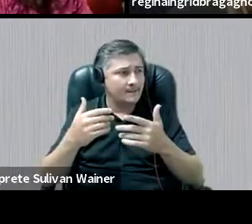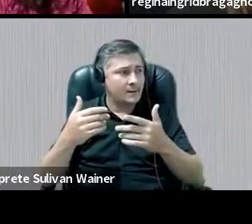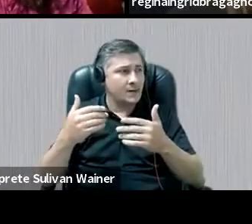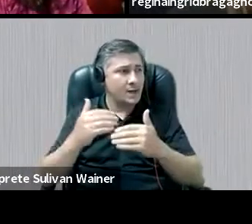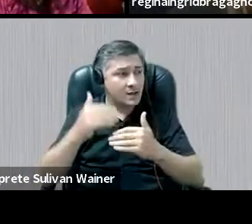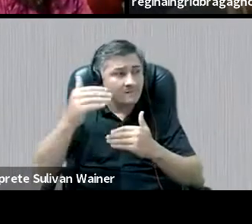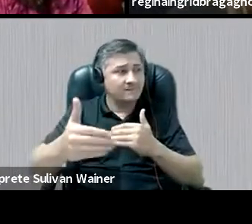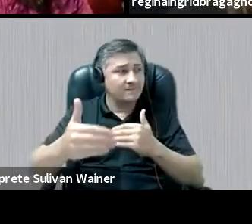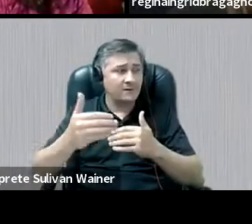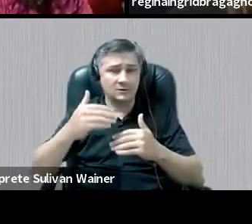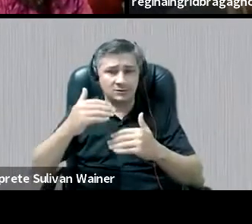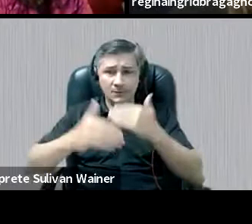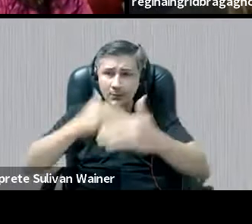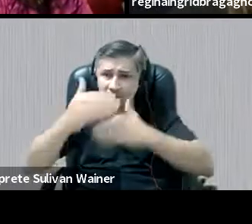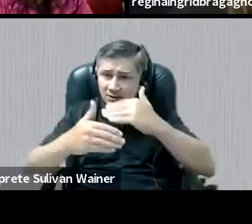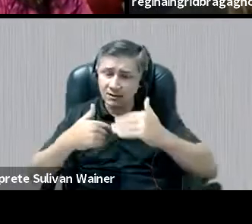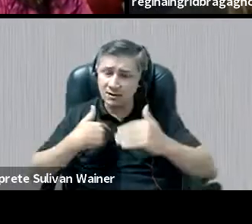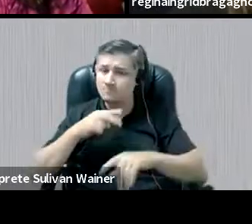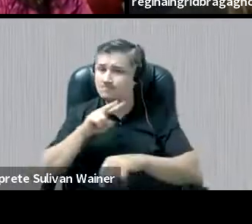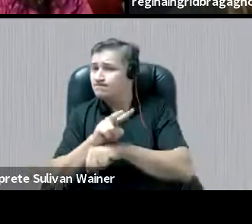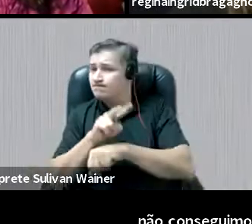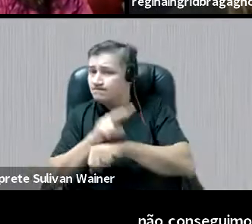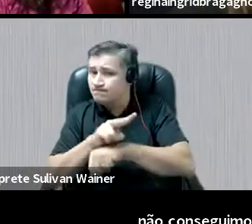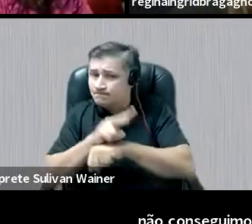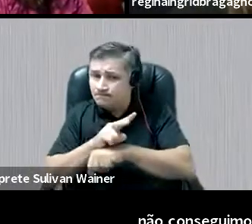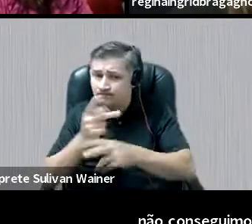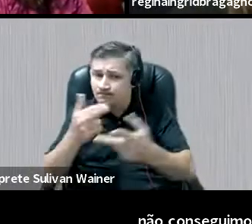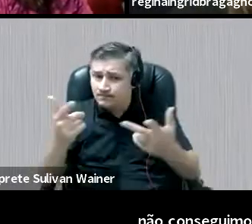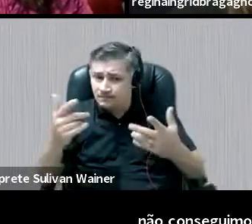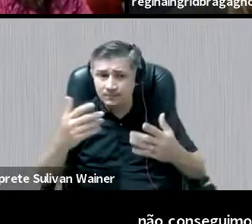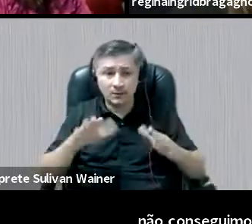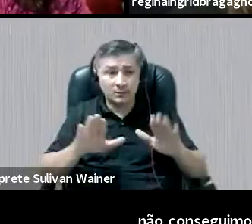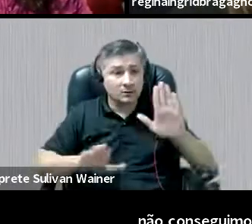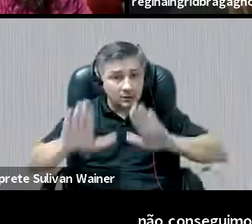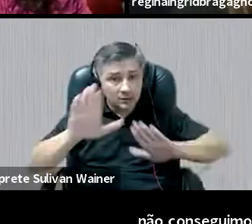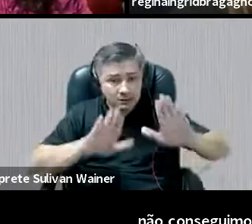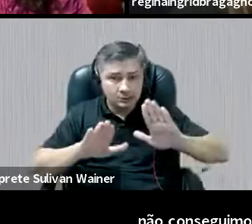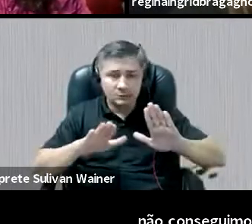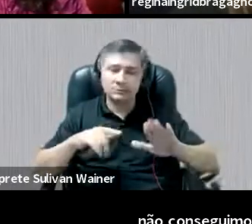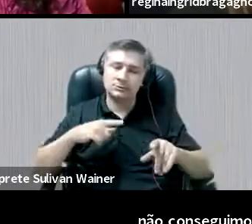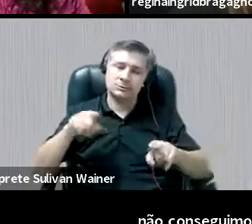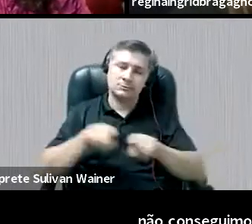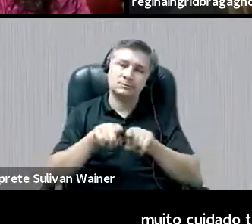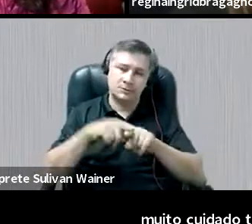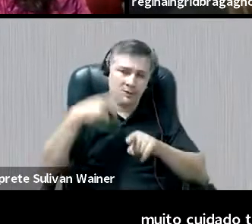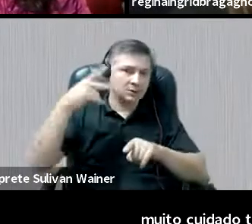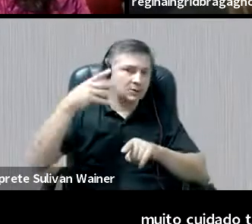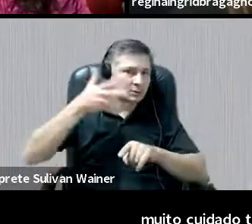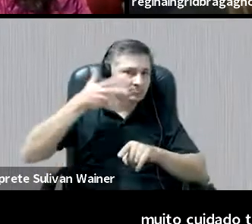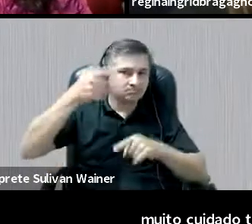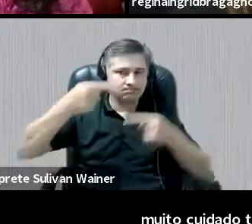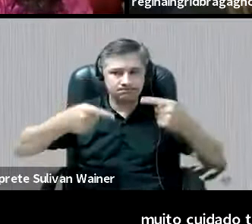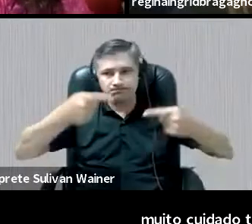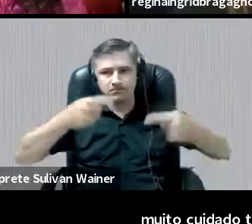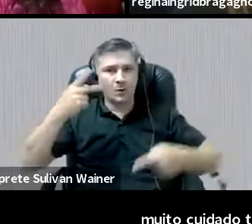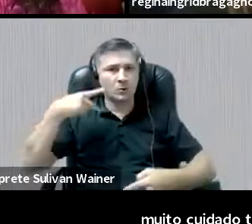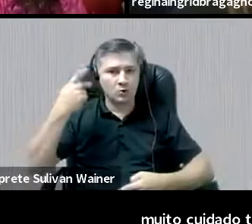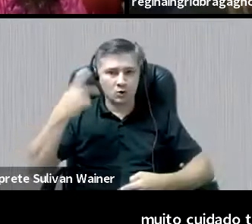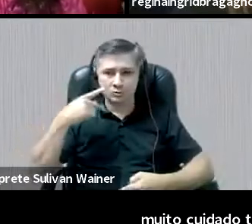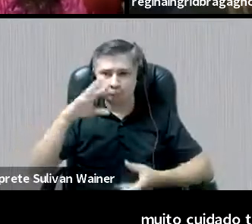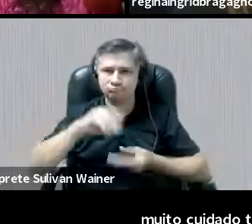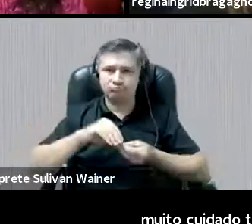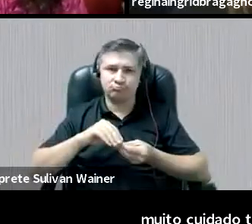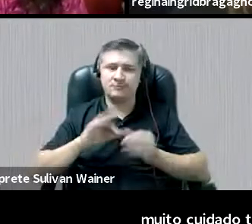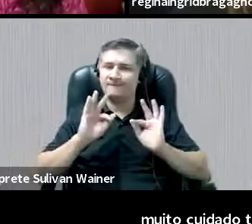mas eu falo isso com muito cuidado também, né? Porque eu acho que esse também é um debate político, né? Acho que é isso.